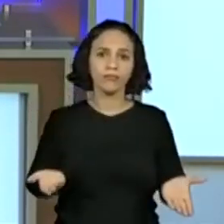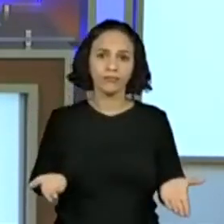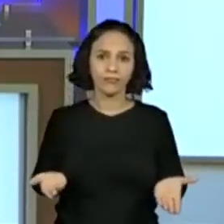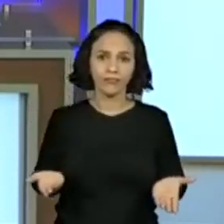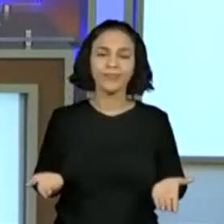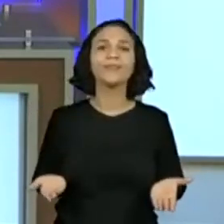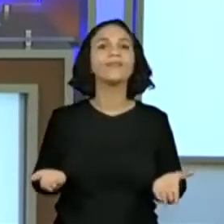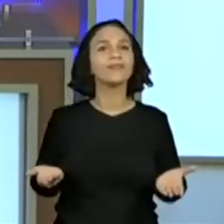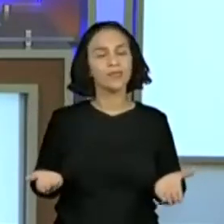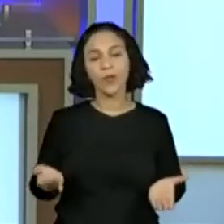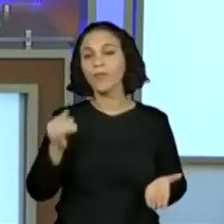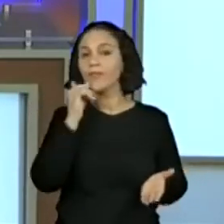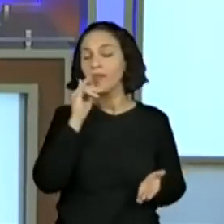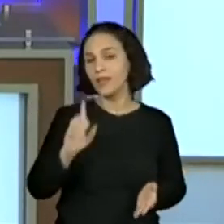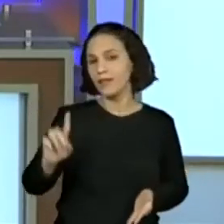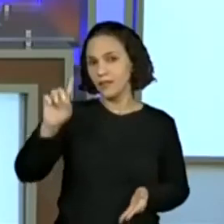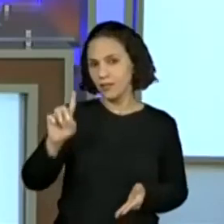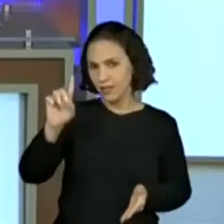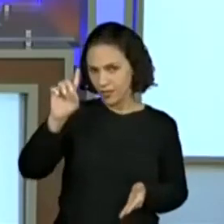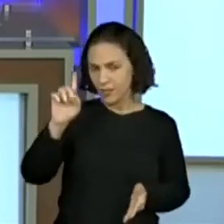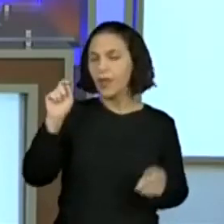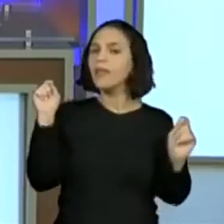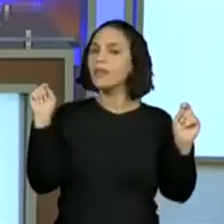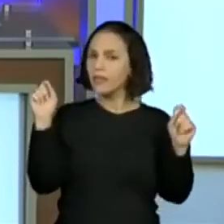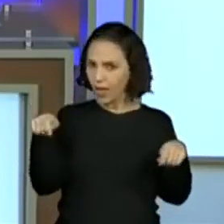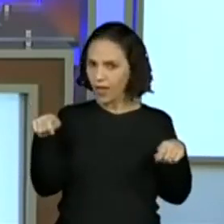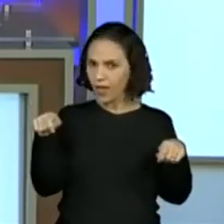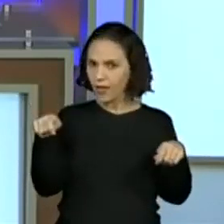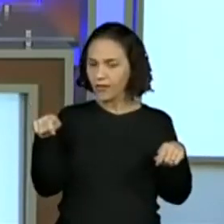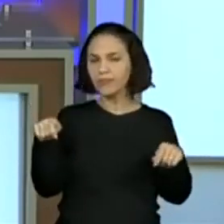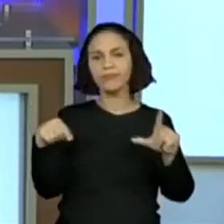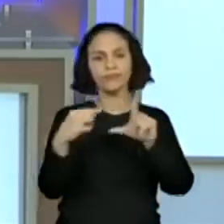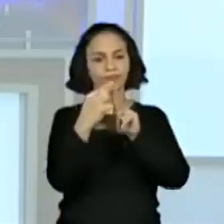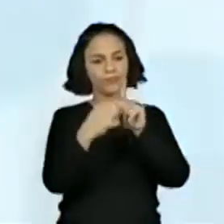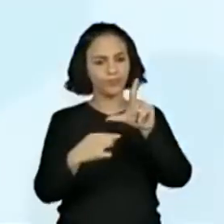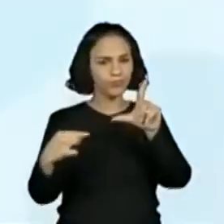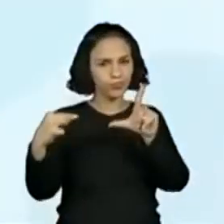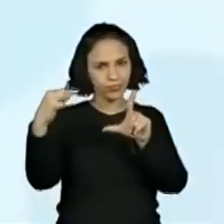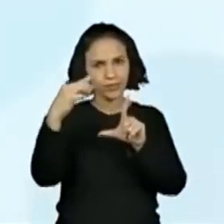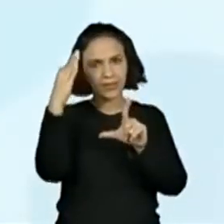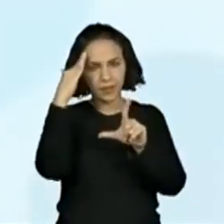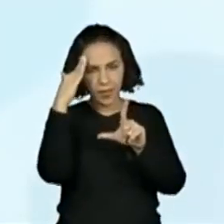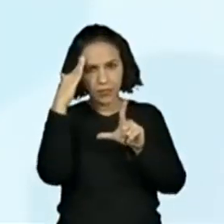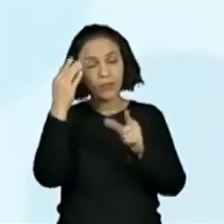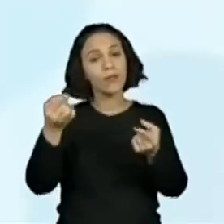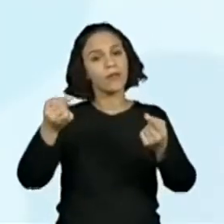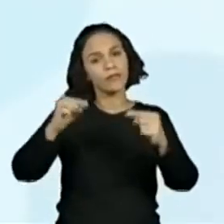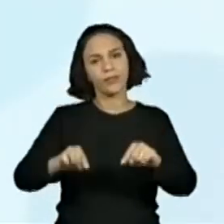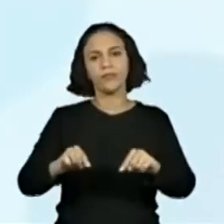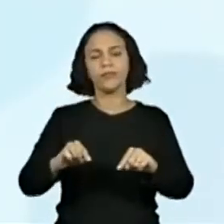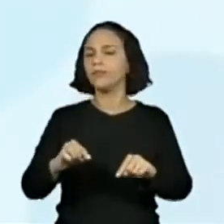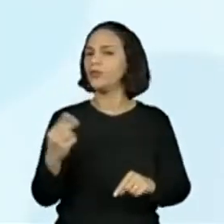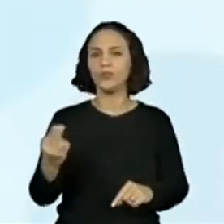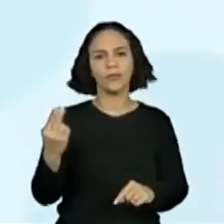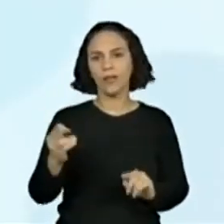figuras que podemos determinar perímetros. E embaixo que não podemos determinar perímetros. Certo?